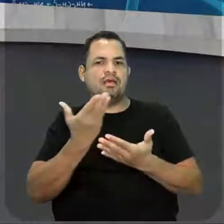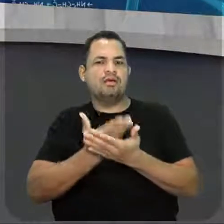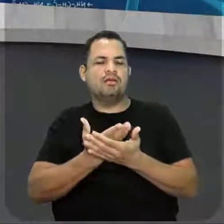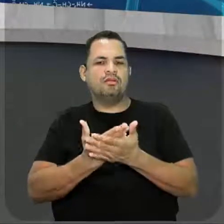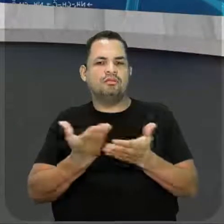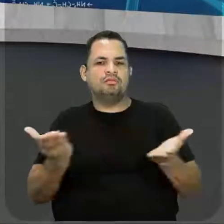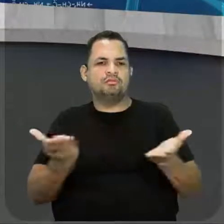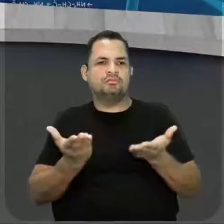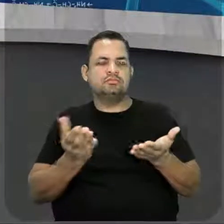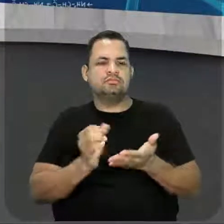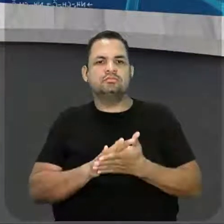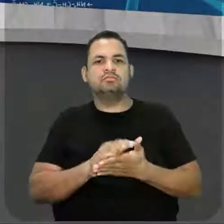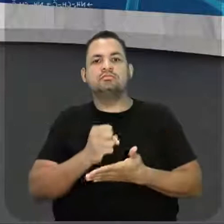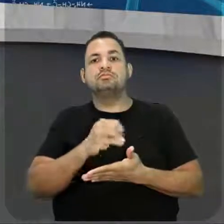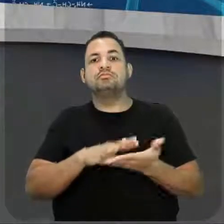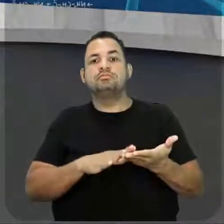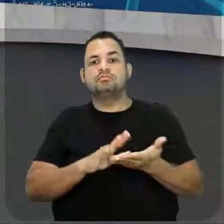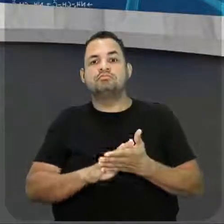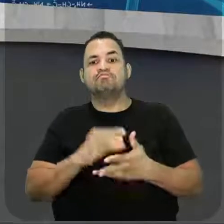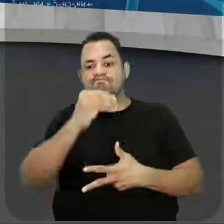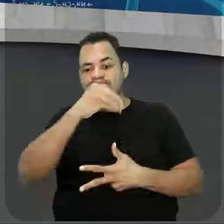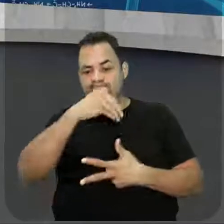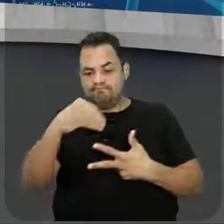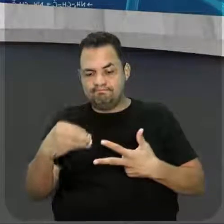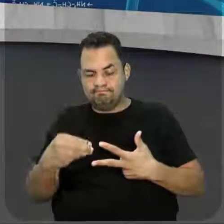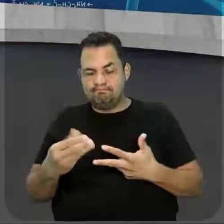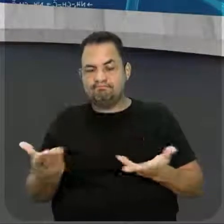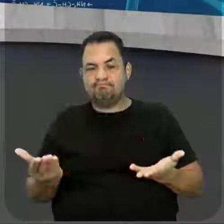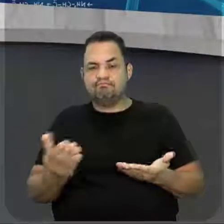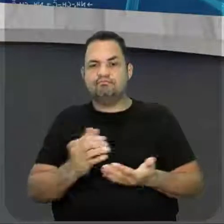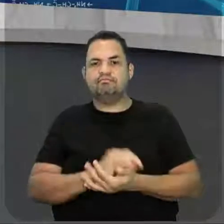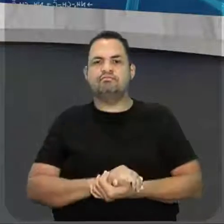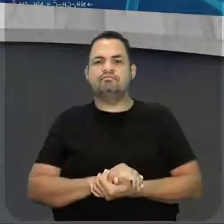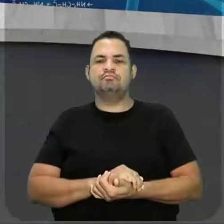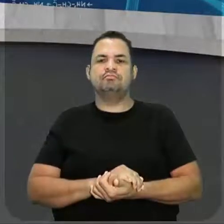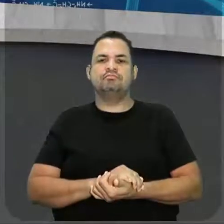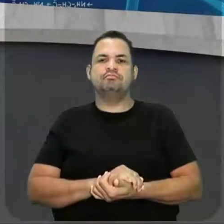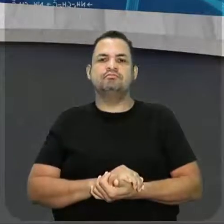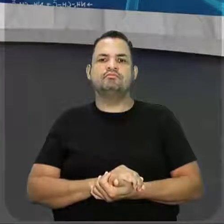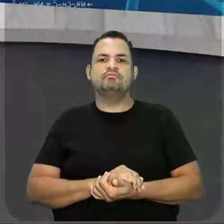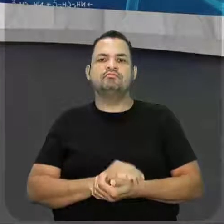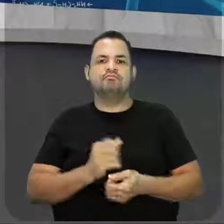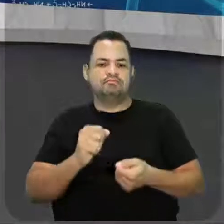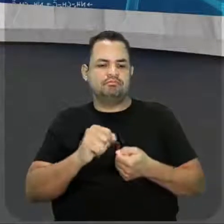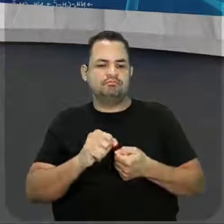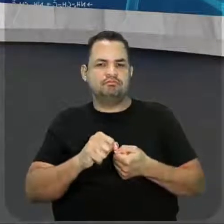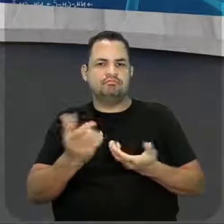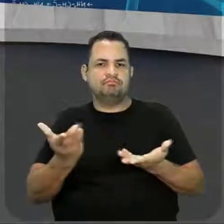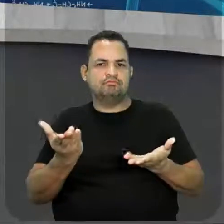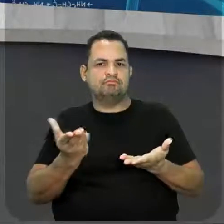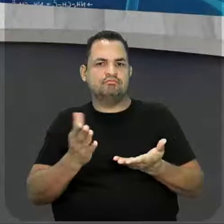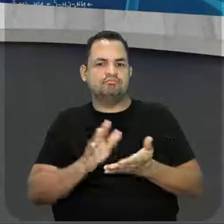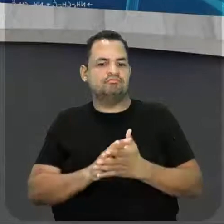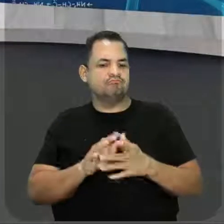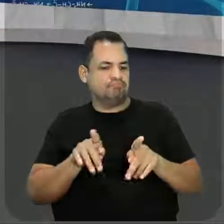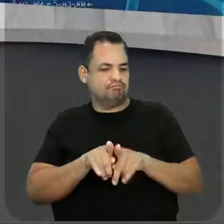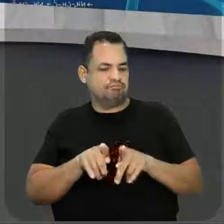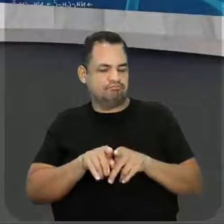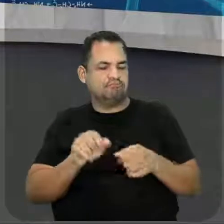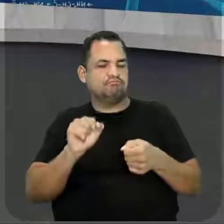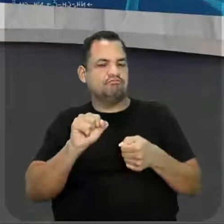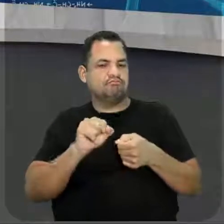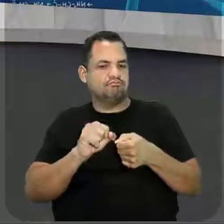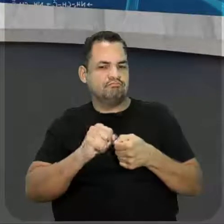hoje são questões que caíram no Enem. É, eu resolvi só a questão de Enem e vocês também vão resolver.